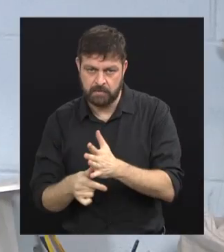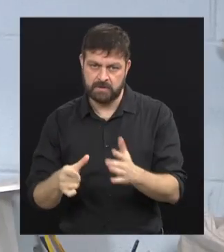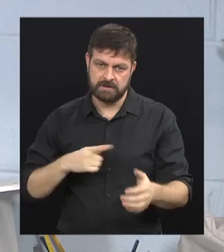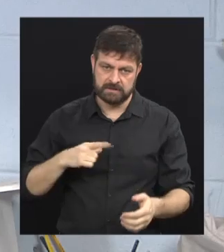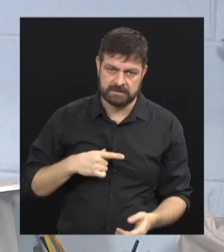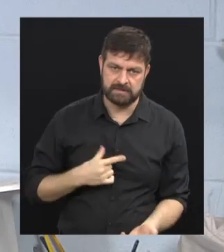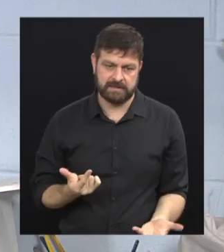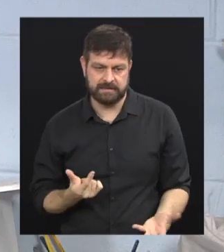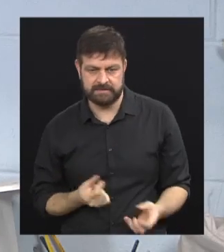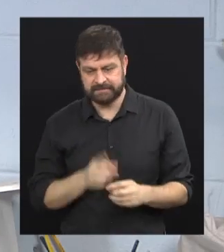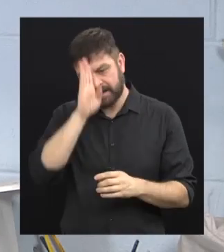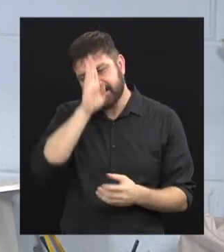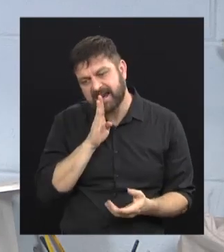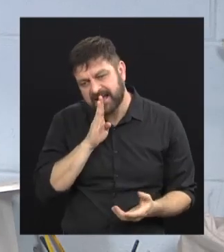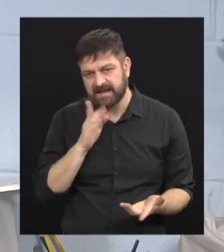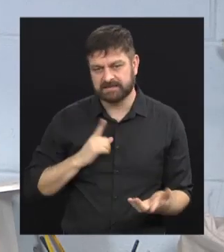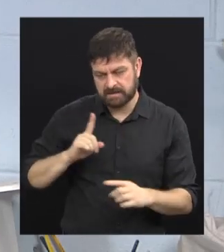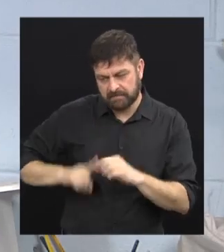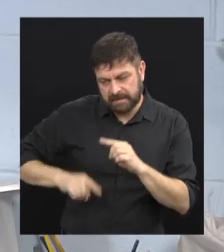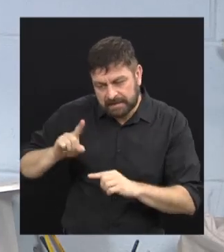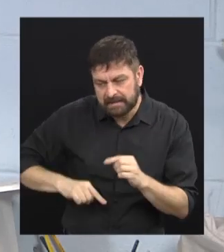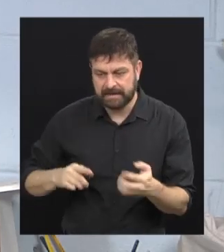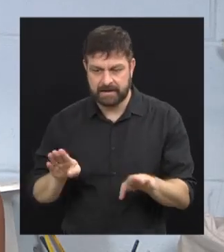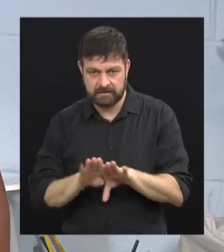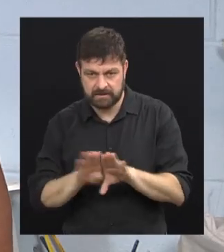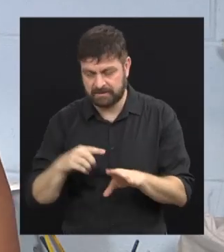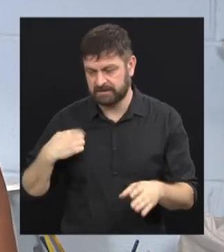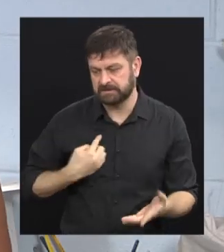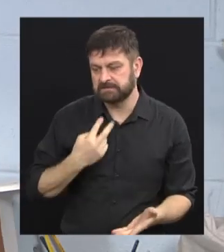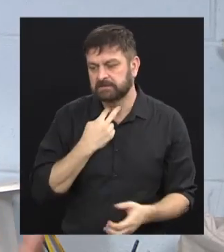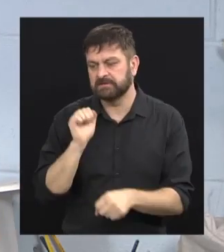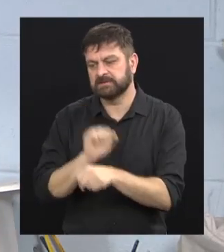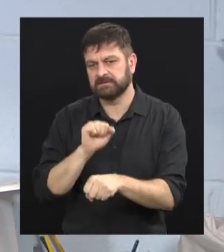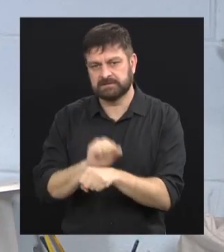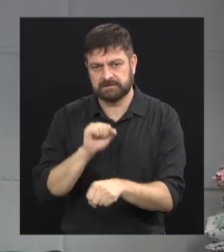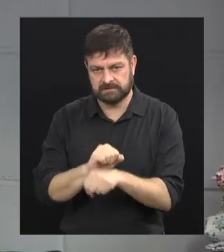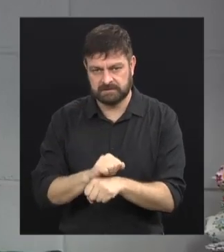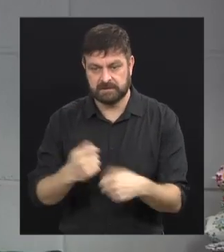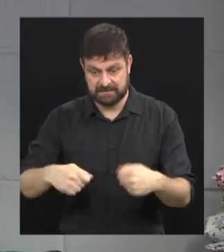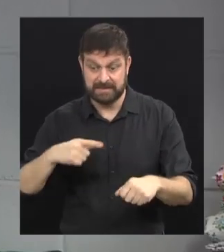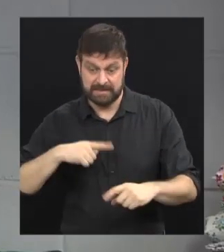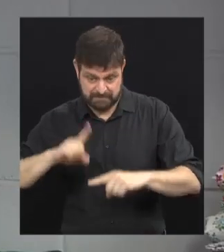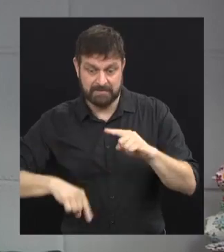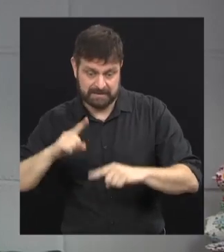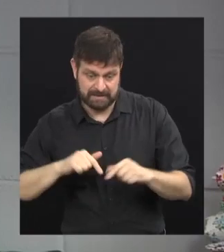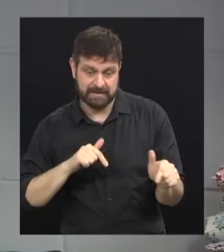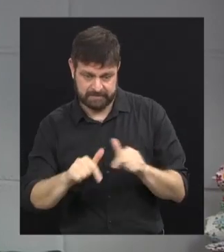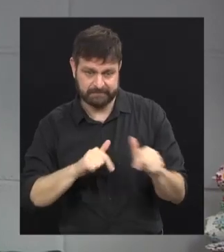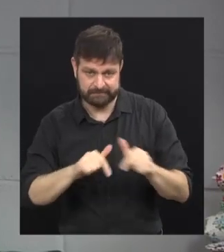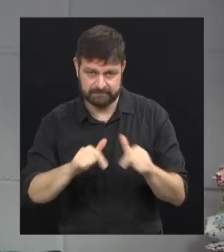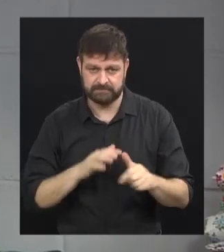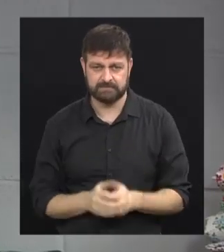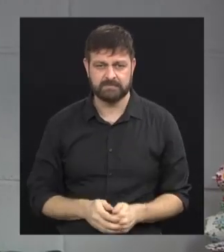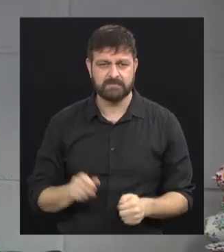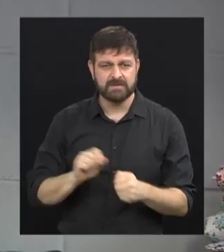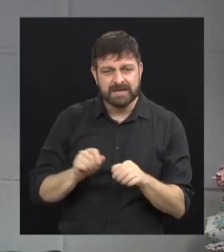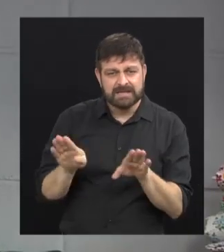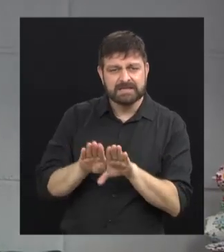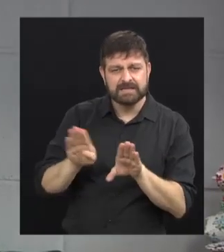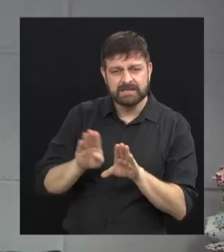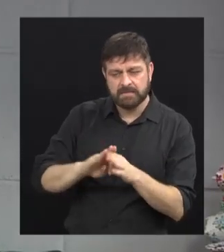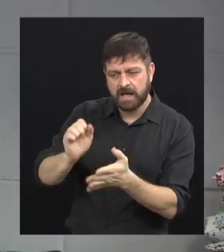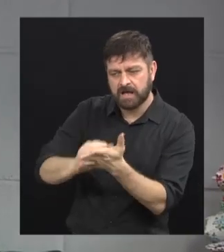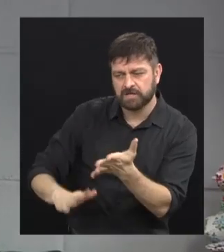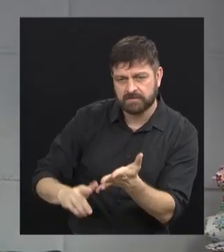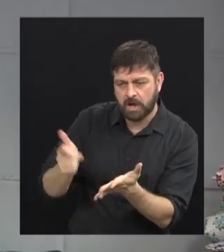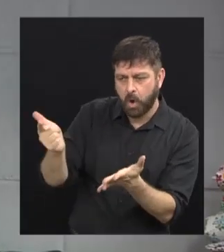Às vezes doações, às vezes não, né? Porque a gente também tem que... não dá para esperar só de doação. Tem que ter material para trabalhar. Tem material. E vocês ainda realizam